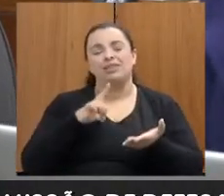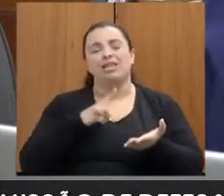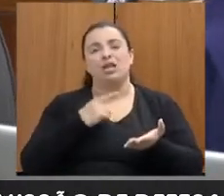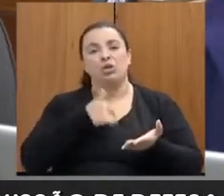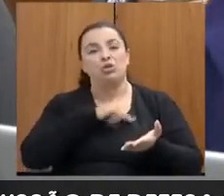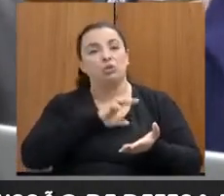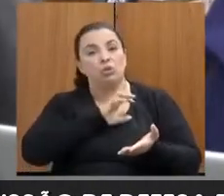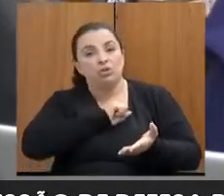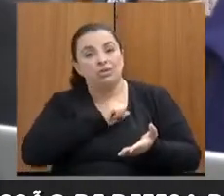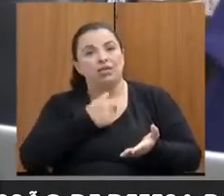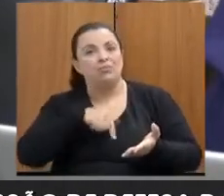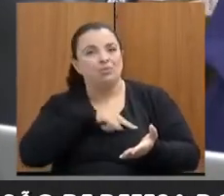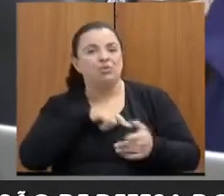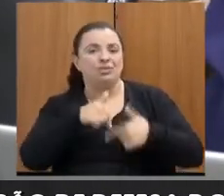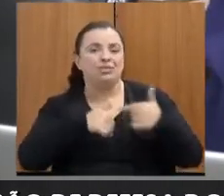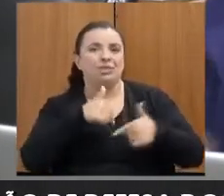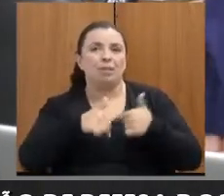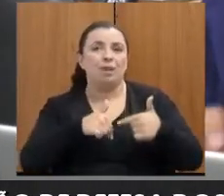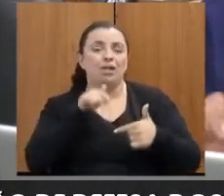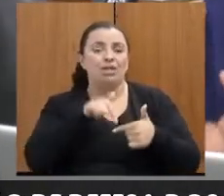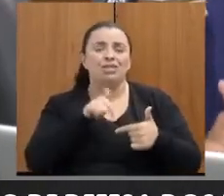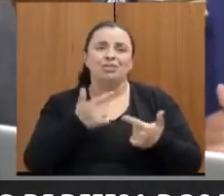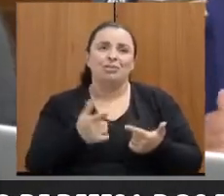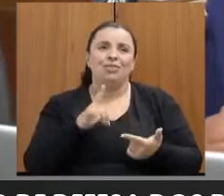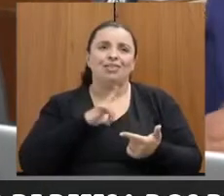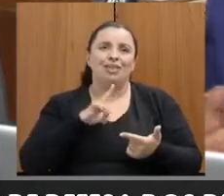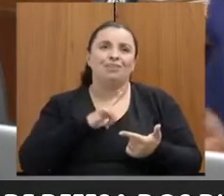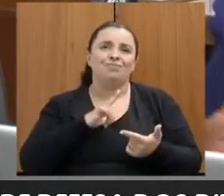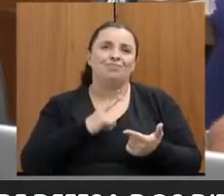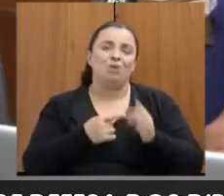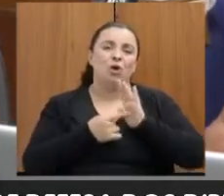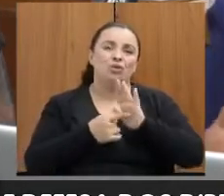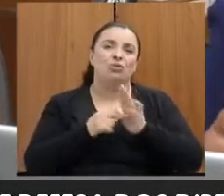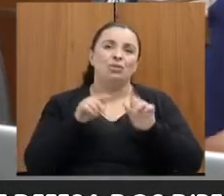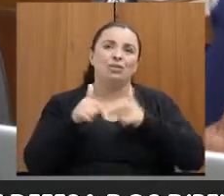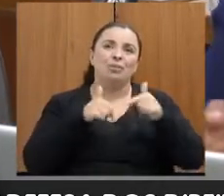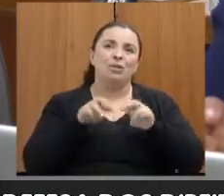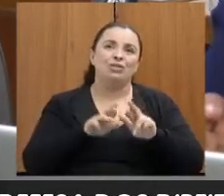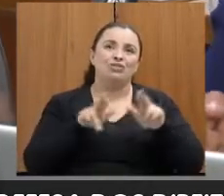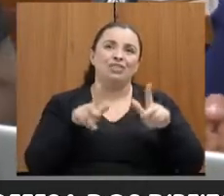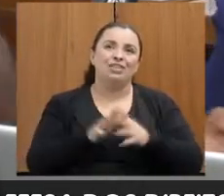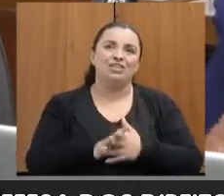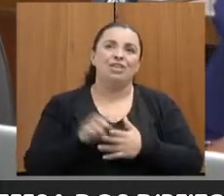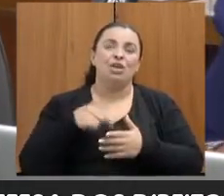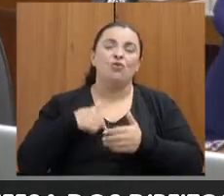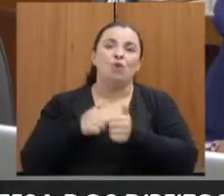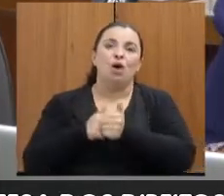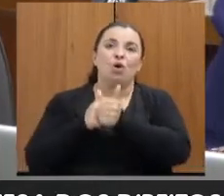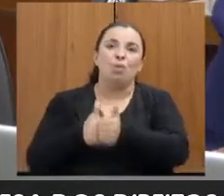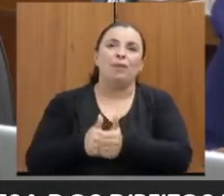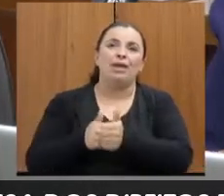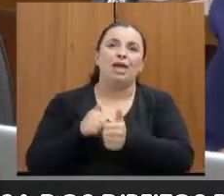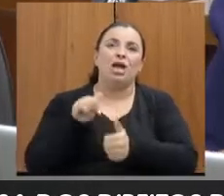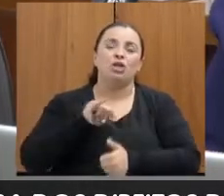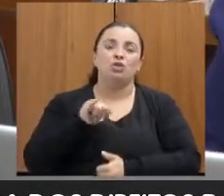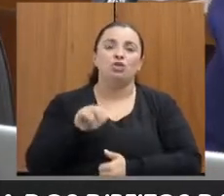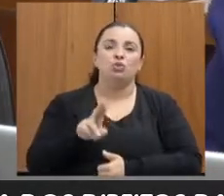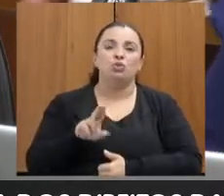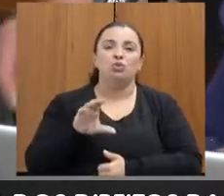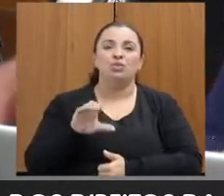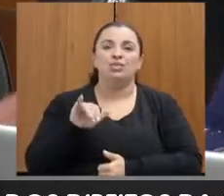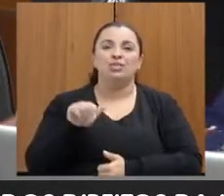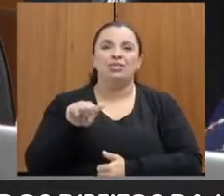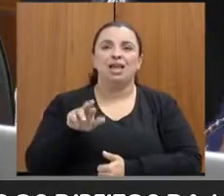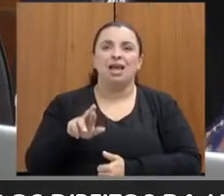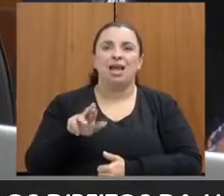do que fazemos, então isso faz todo o diferencial. E eu vou acompanhar a Juciara, né? Lá de Uberaba, a respeito da parabenização, né?